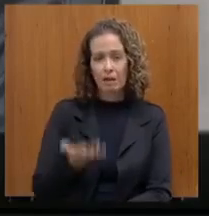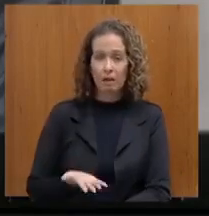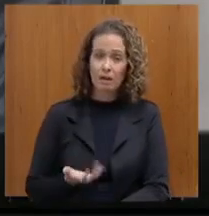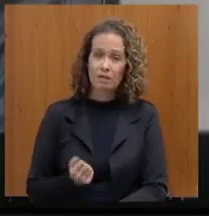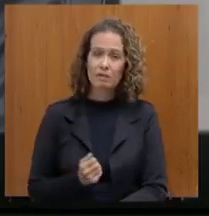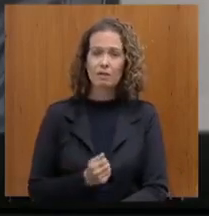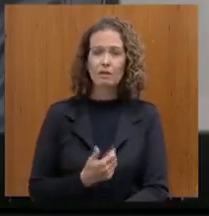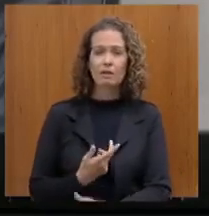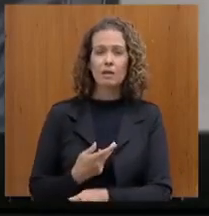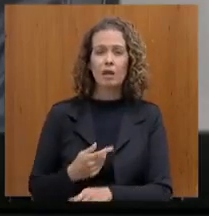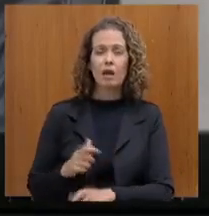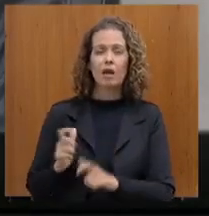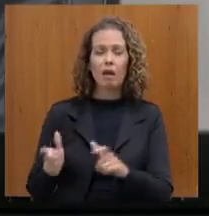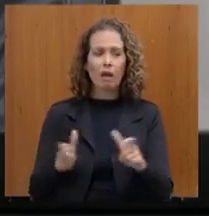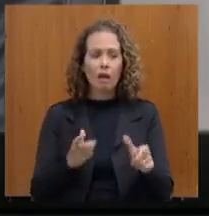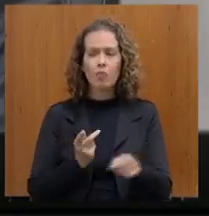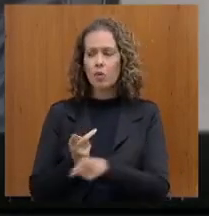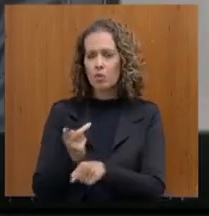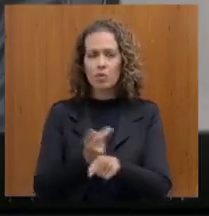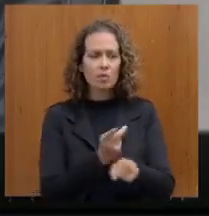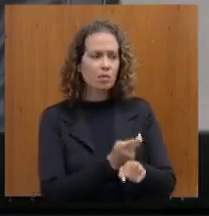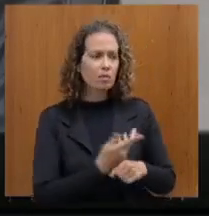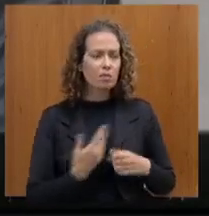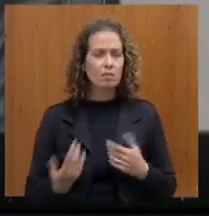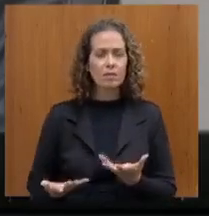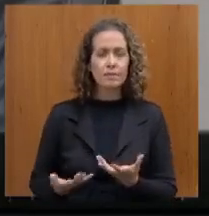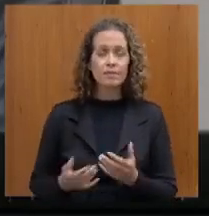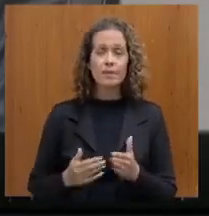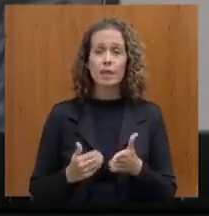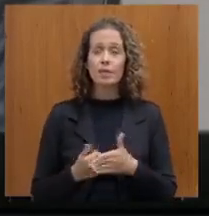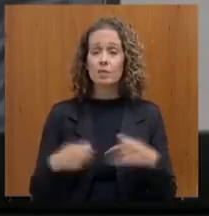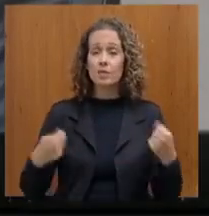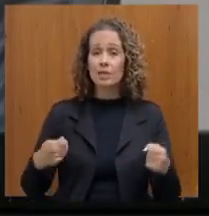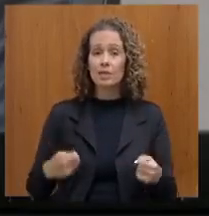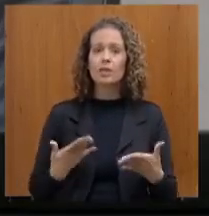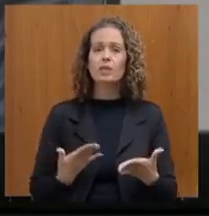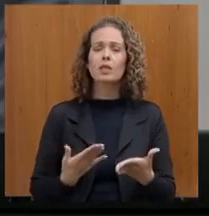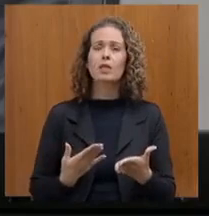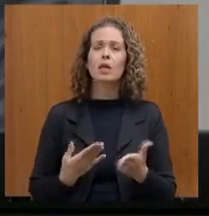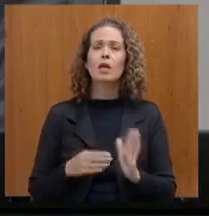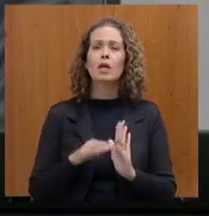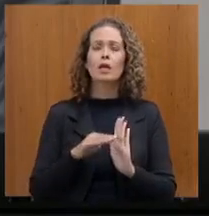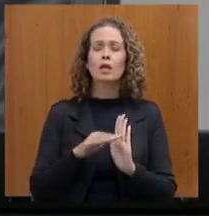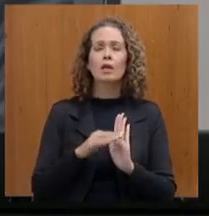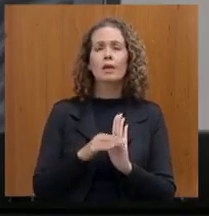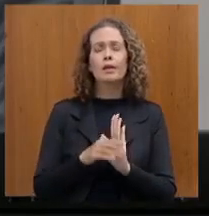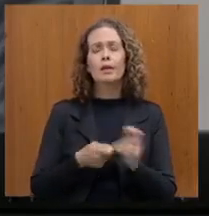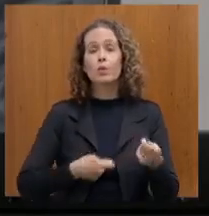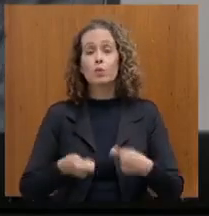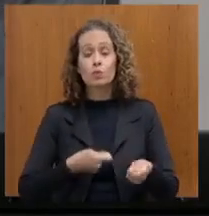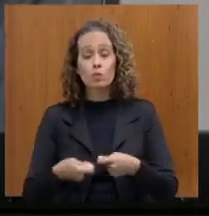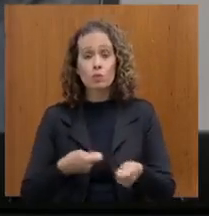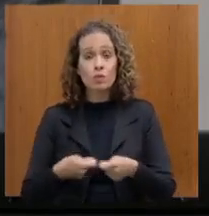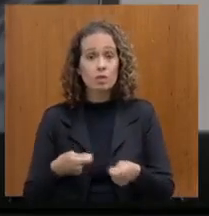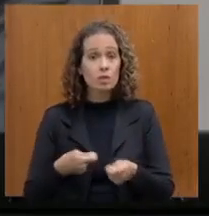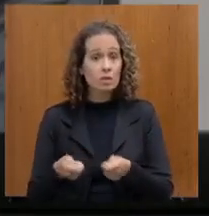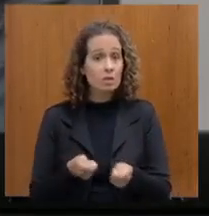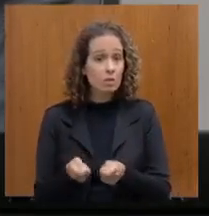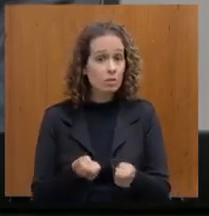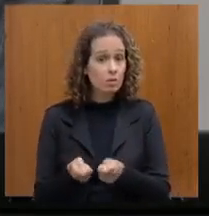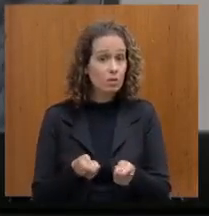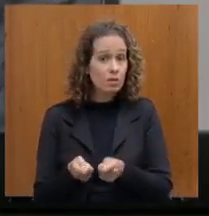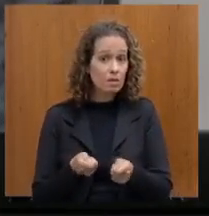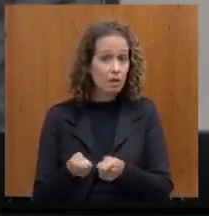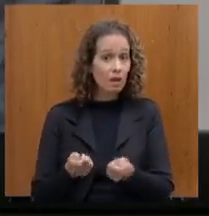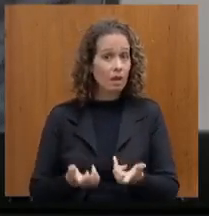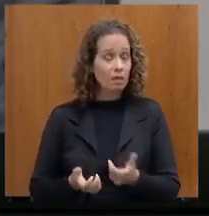vamos dizer assim, racionalizar um pouco, é lógico que todo mundo está pensando, a gente entende, mas a tendência de uns, de outros,